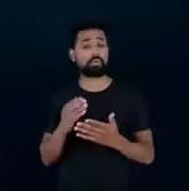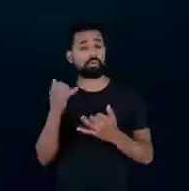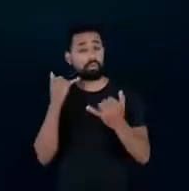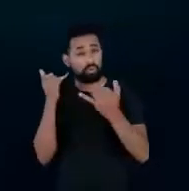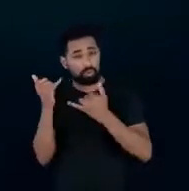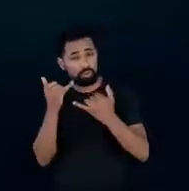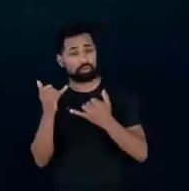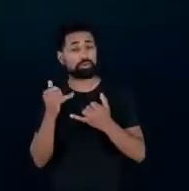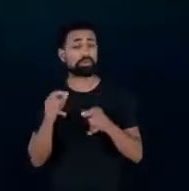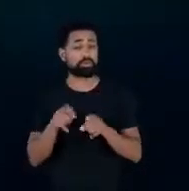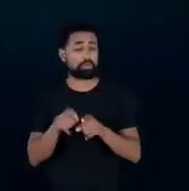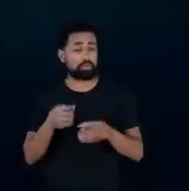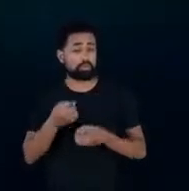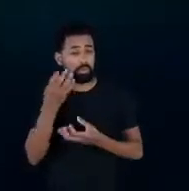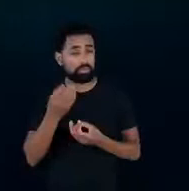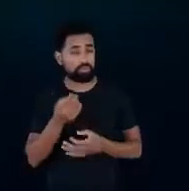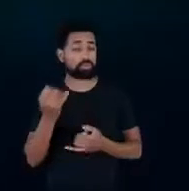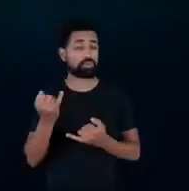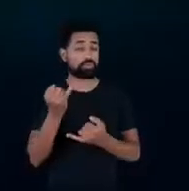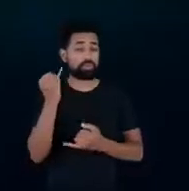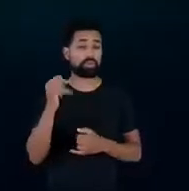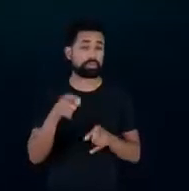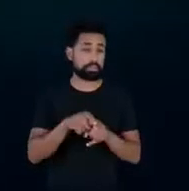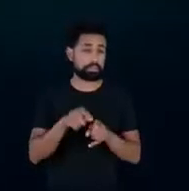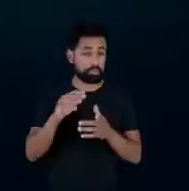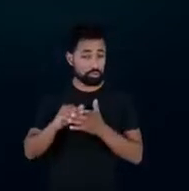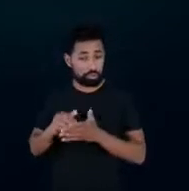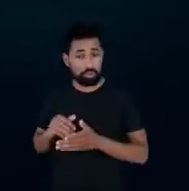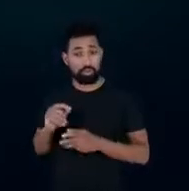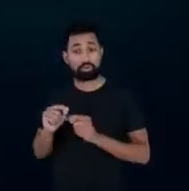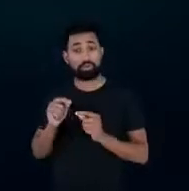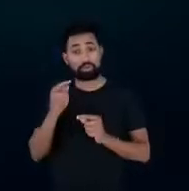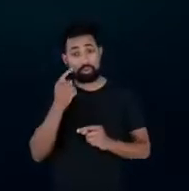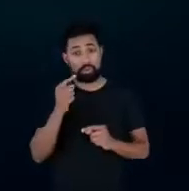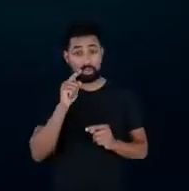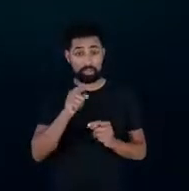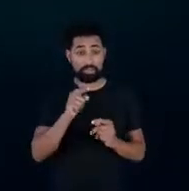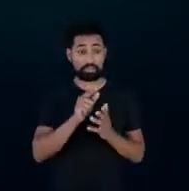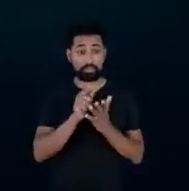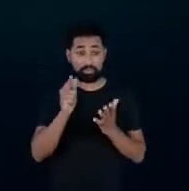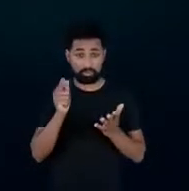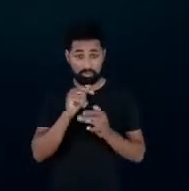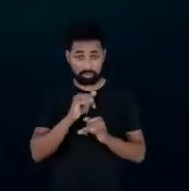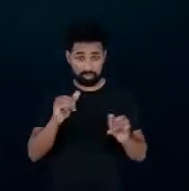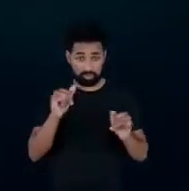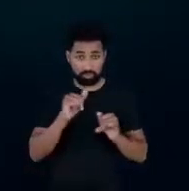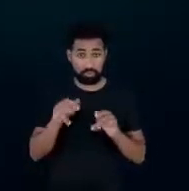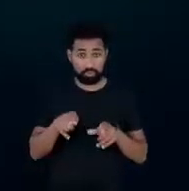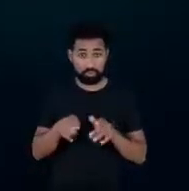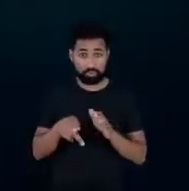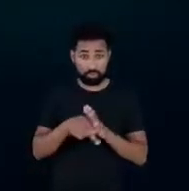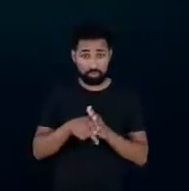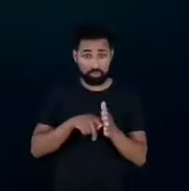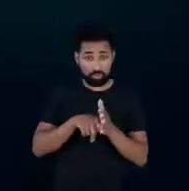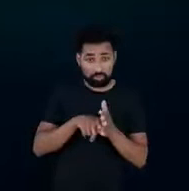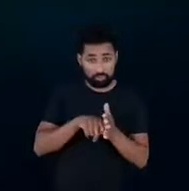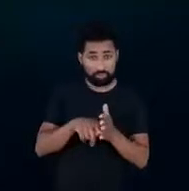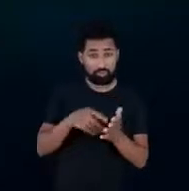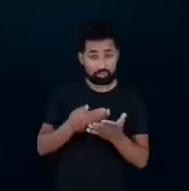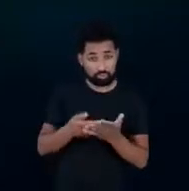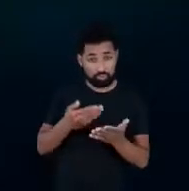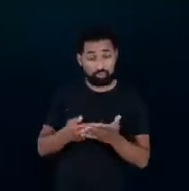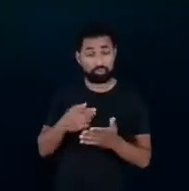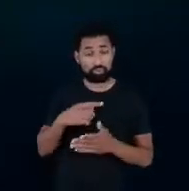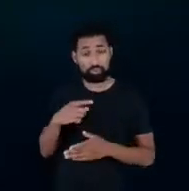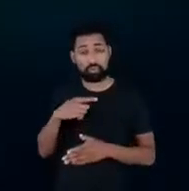retirados esses dados abaixo de um estudo feito pelo SEBEDES que